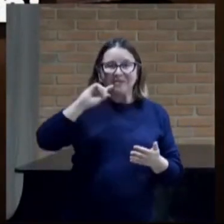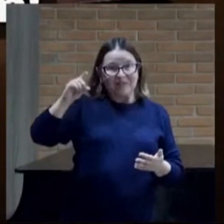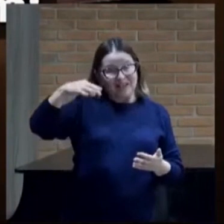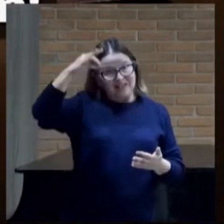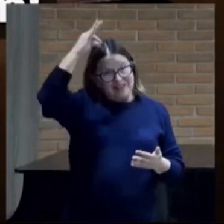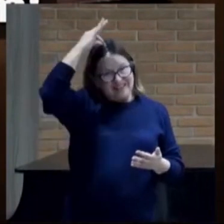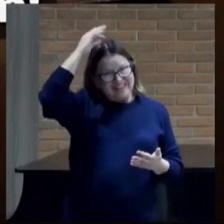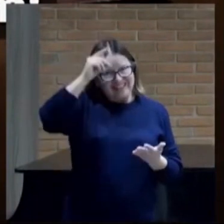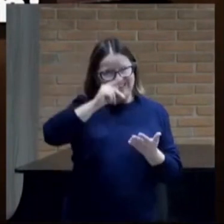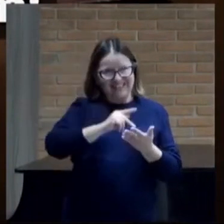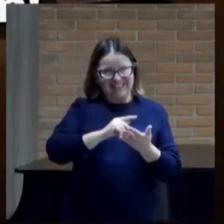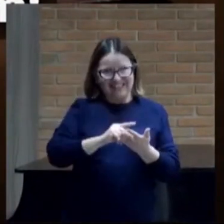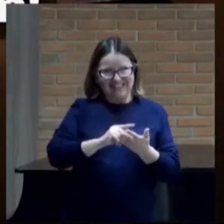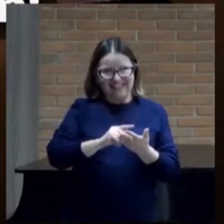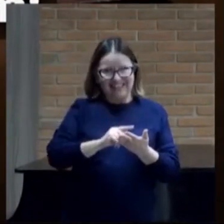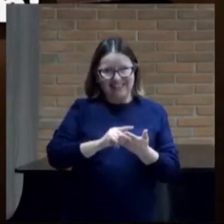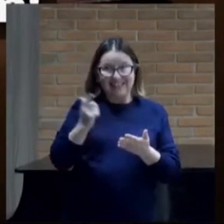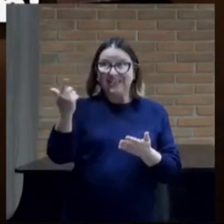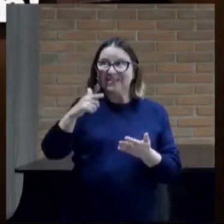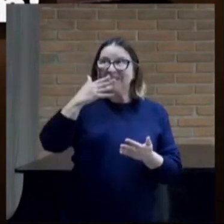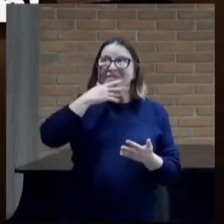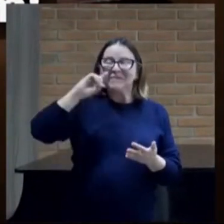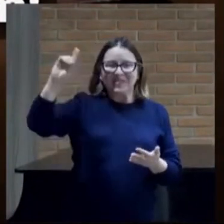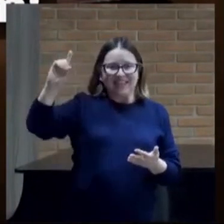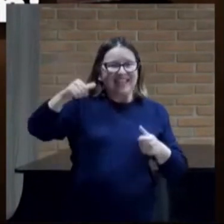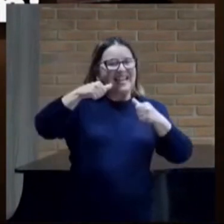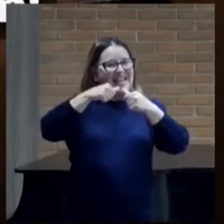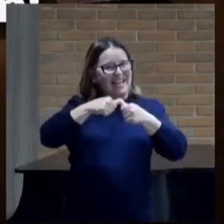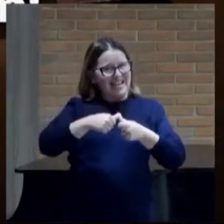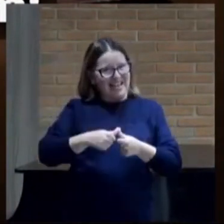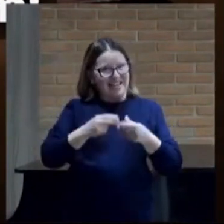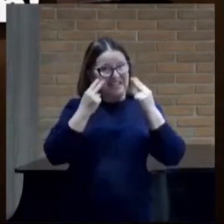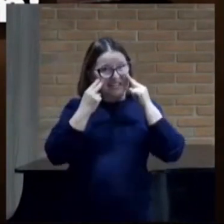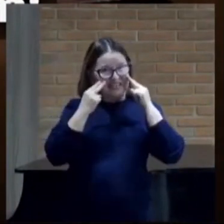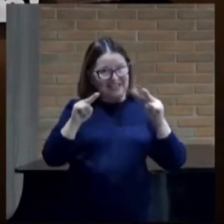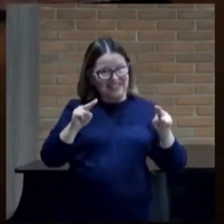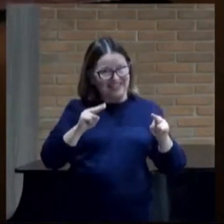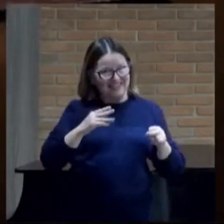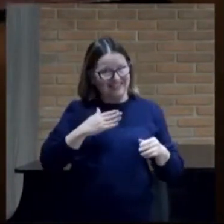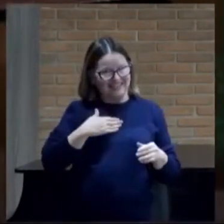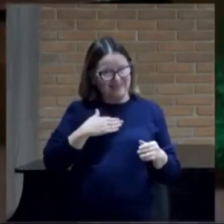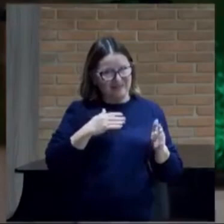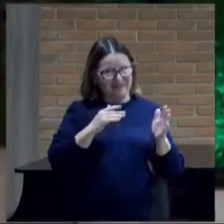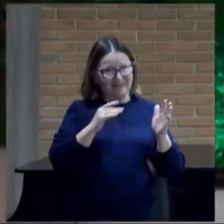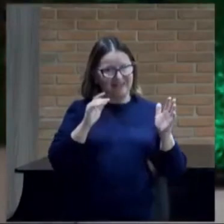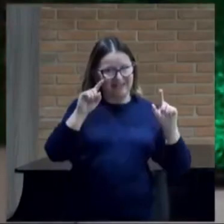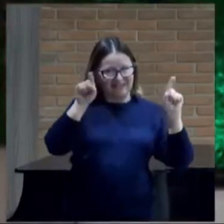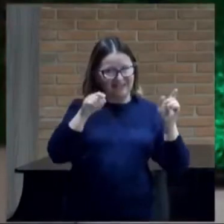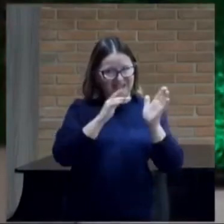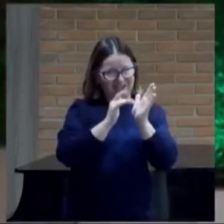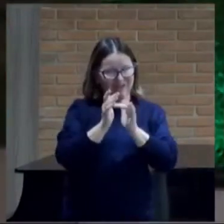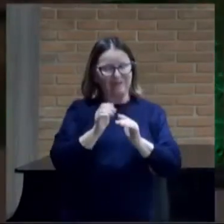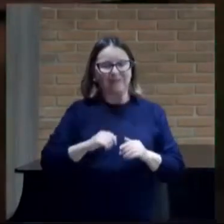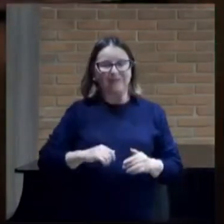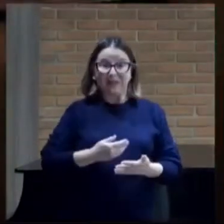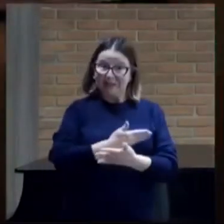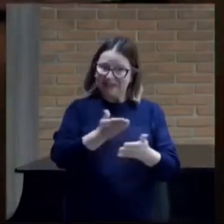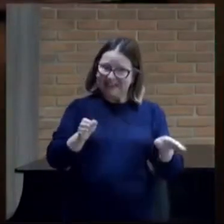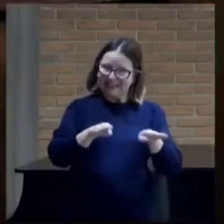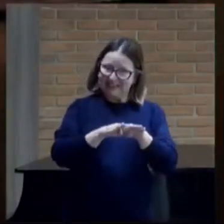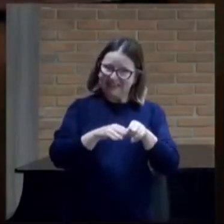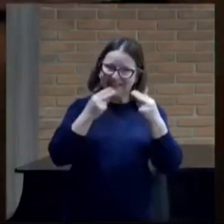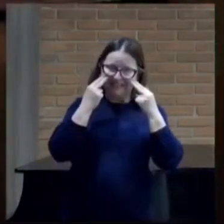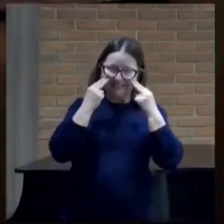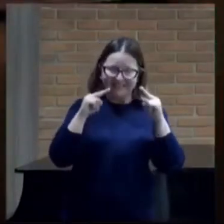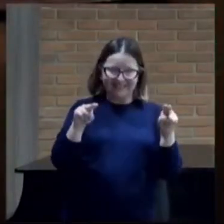da verdade que dele procede esse dará testemunho de mim e vós também